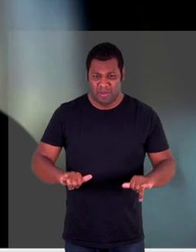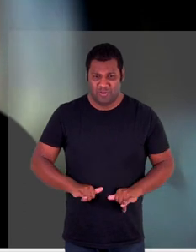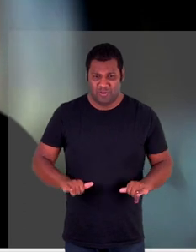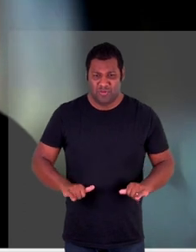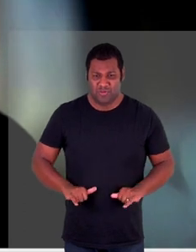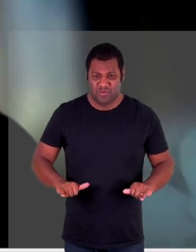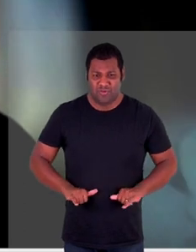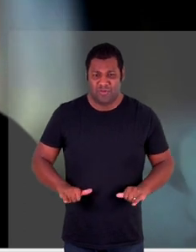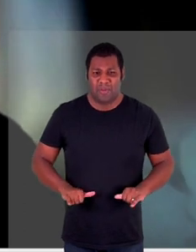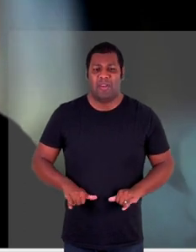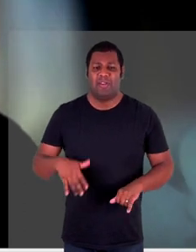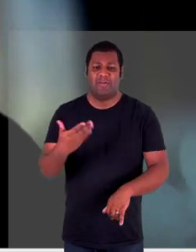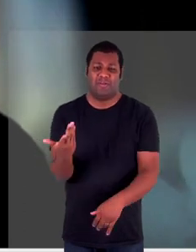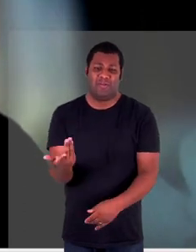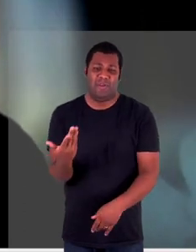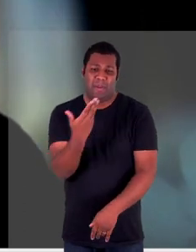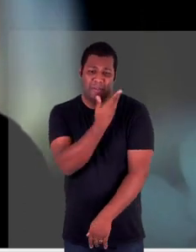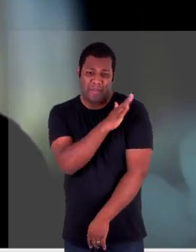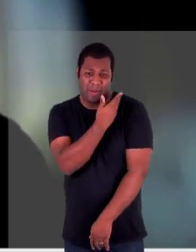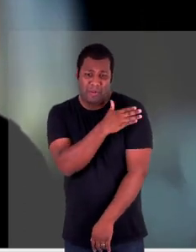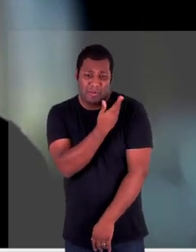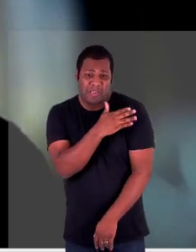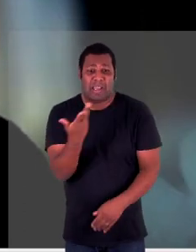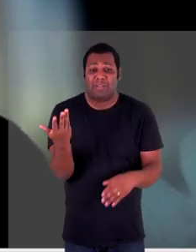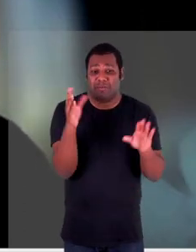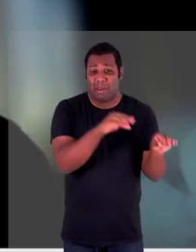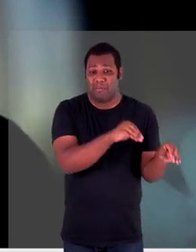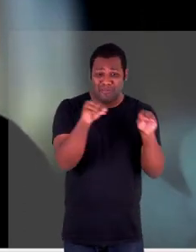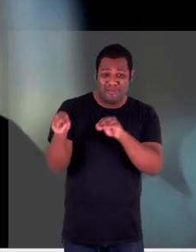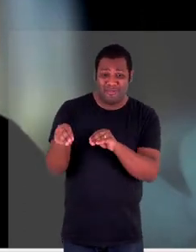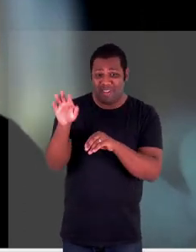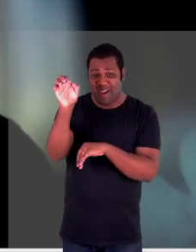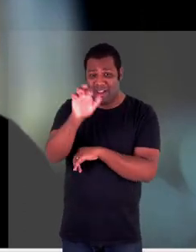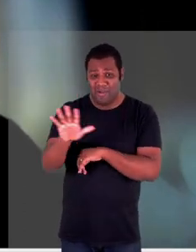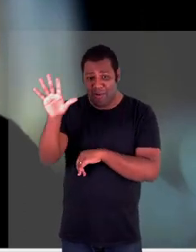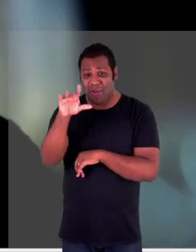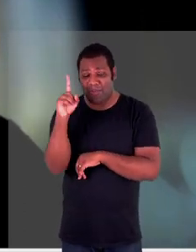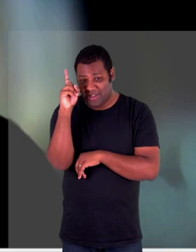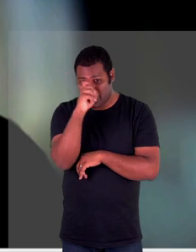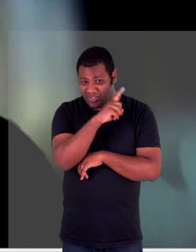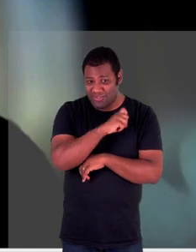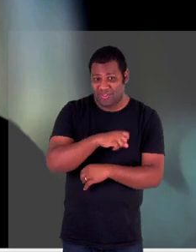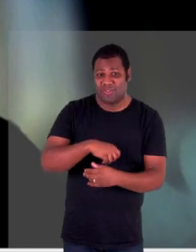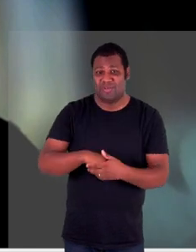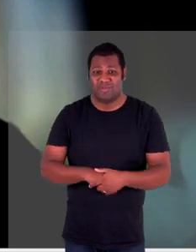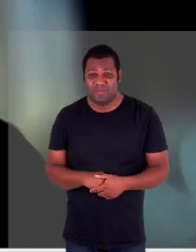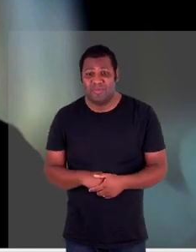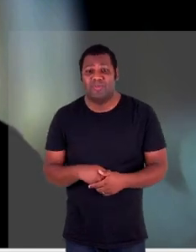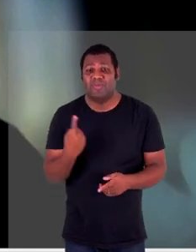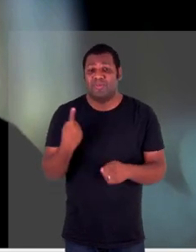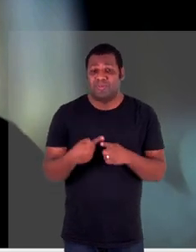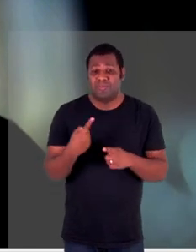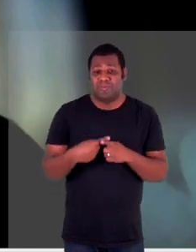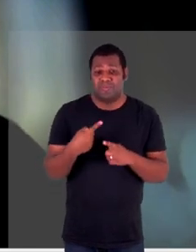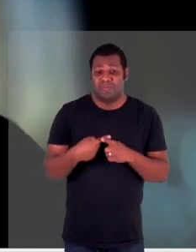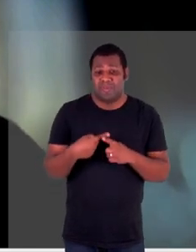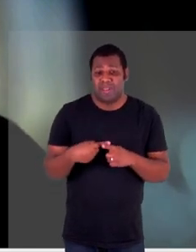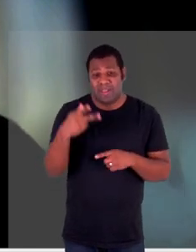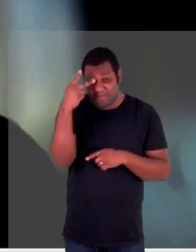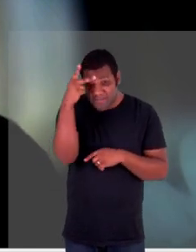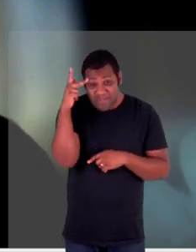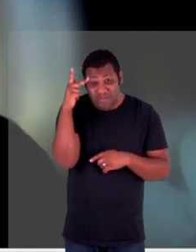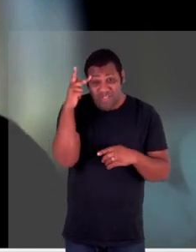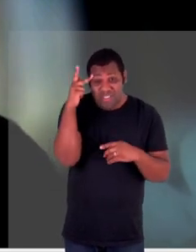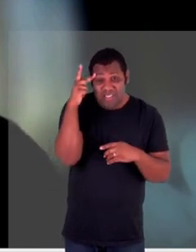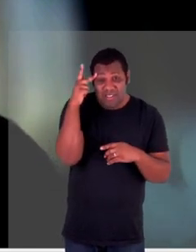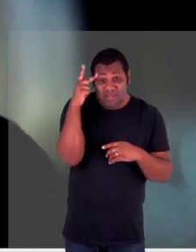enorme para você conseguir entrar no território europeu que também estavam ali tendo seus direitos cerceados porque eles não conseguiam sair de